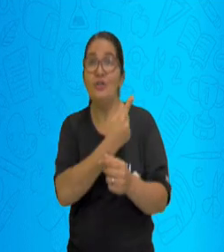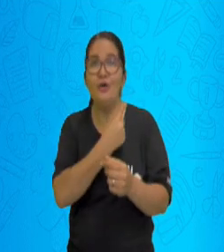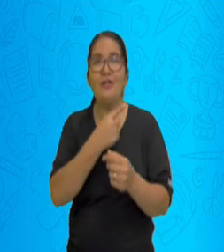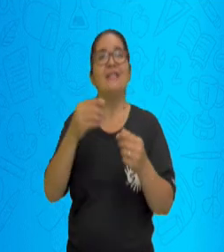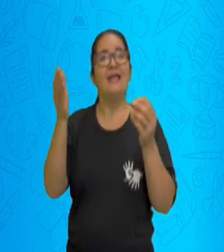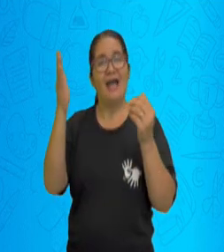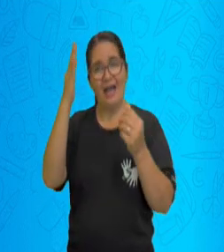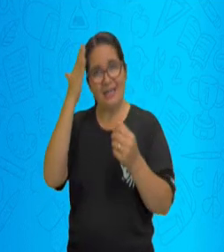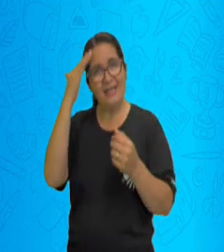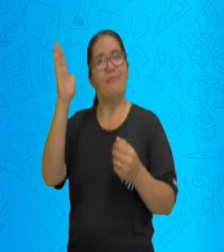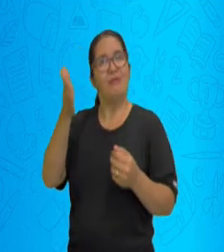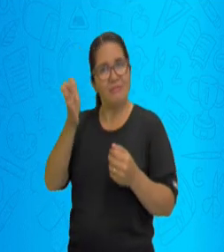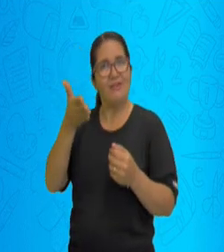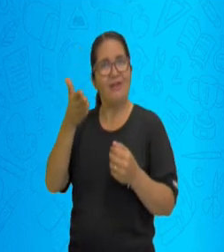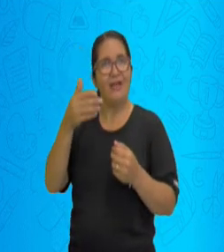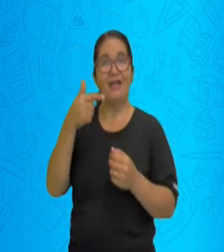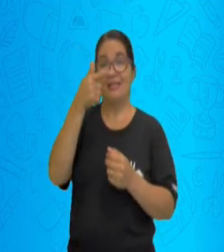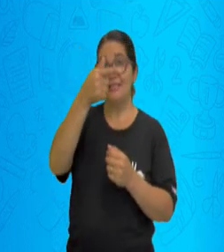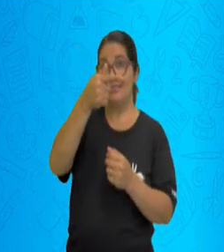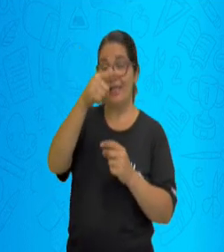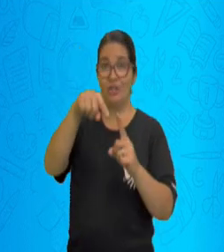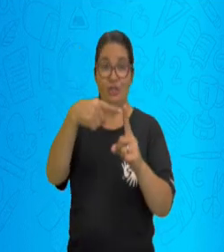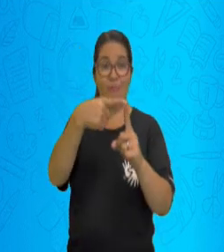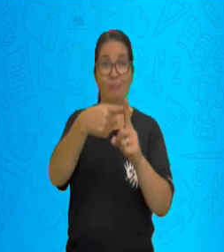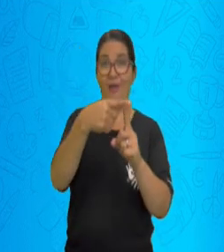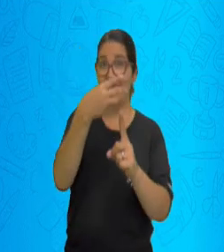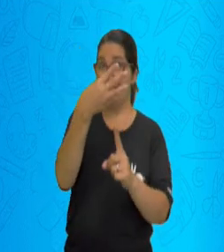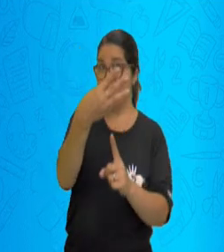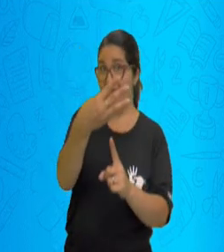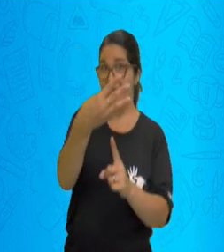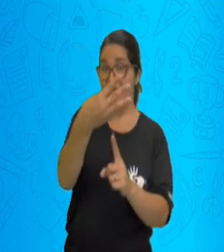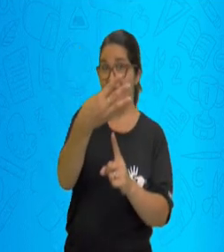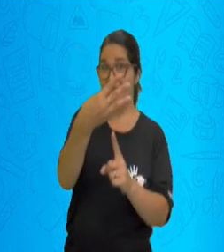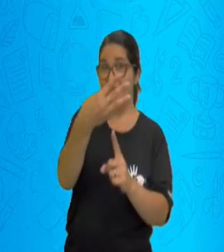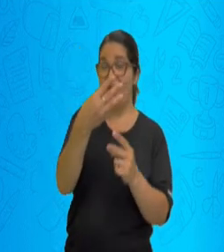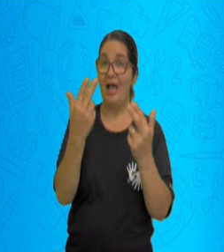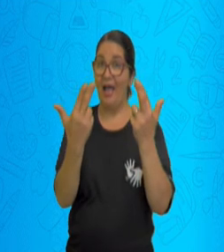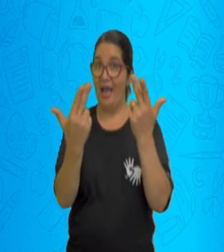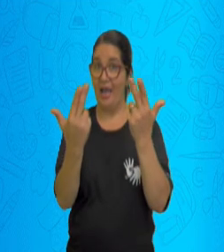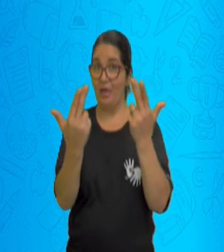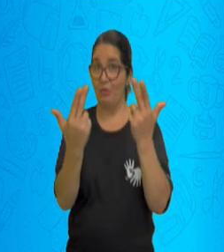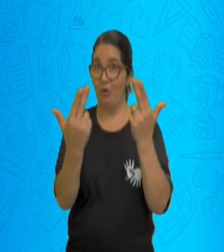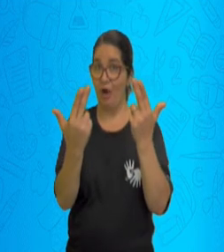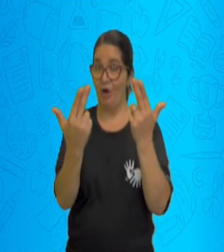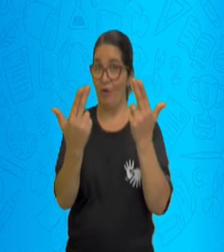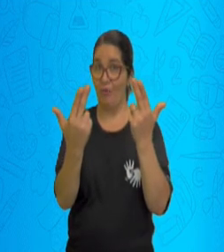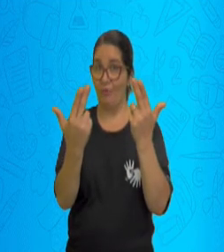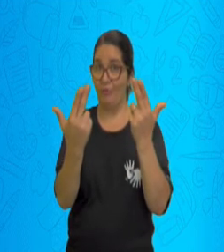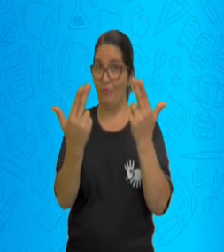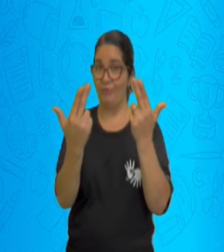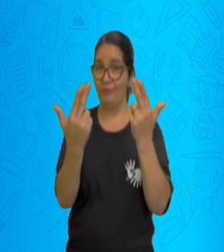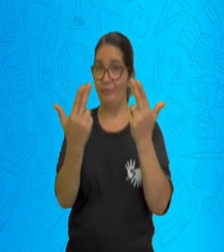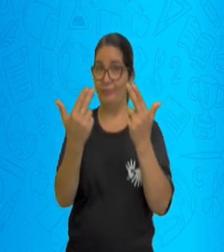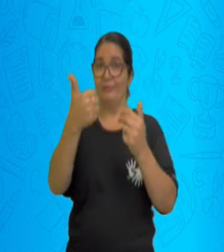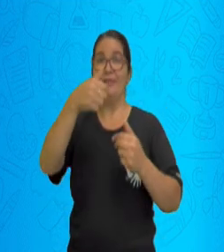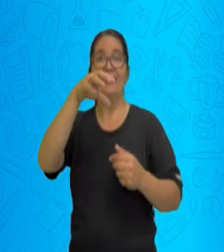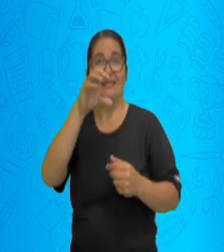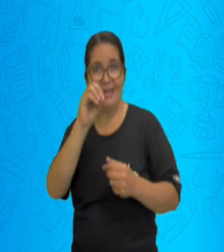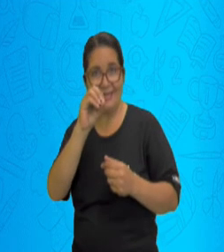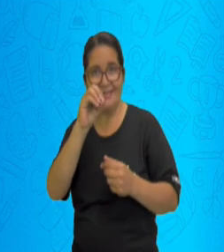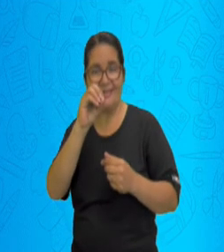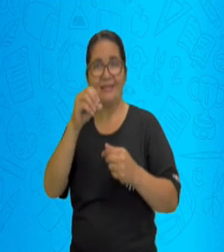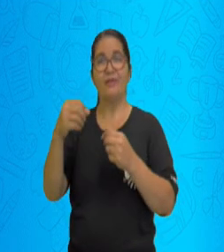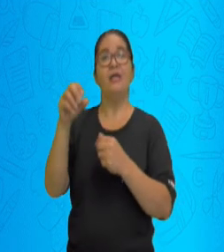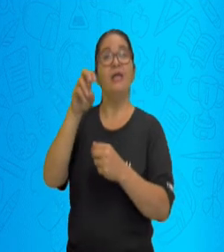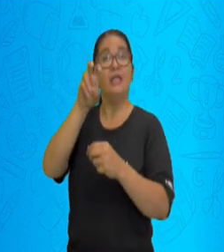descobrir, é igual 5 mais 5. Então, eles fizeram o que? Estabeleceram o sistema de igualdade.